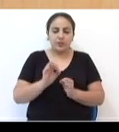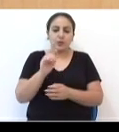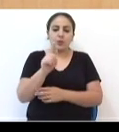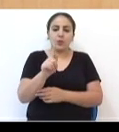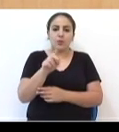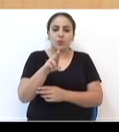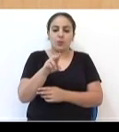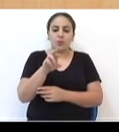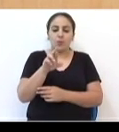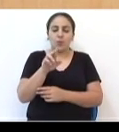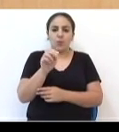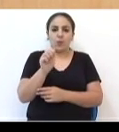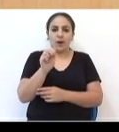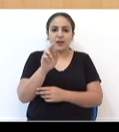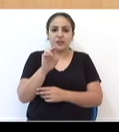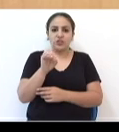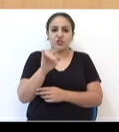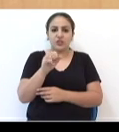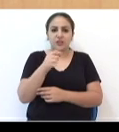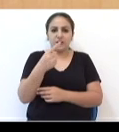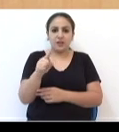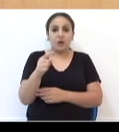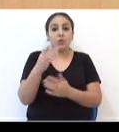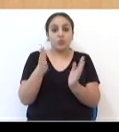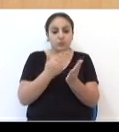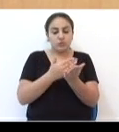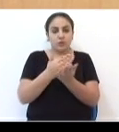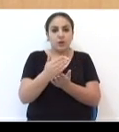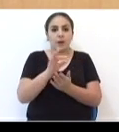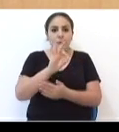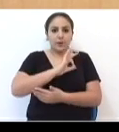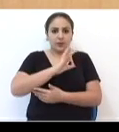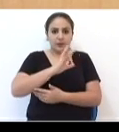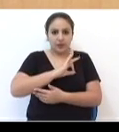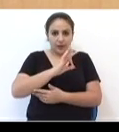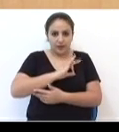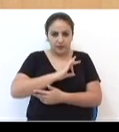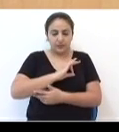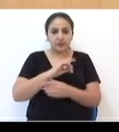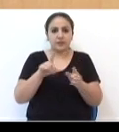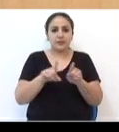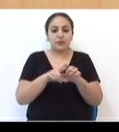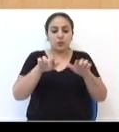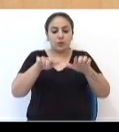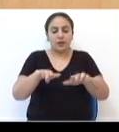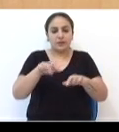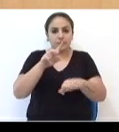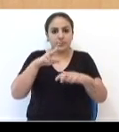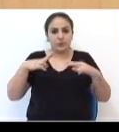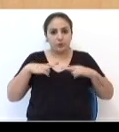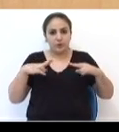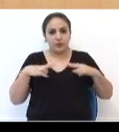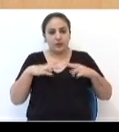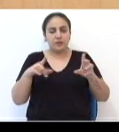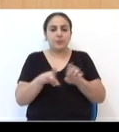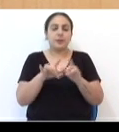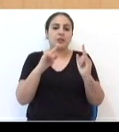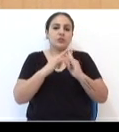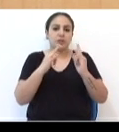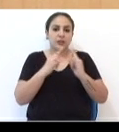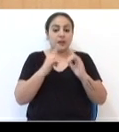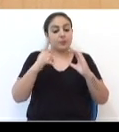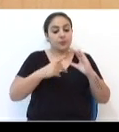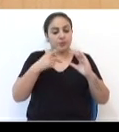Guardião, a iniciativa já mobilizou a Brigada Militar, setores privados e entidades. O Legislativo